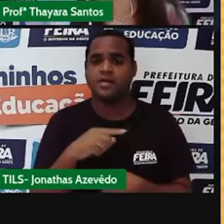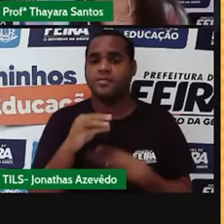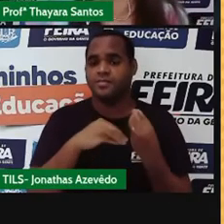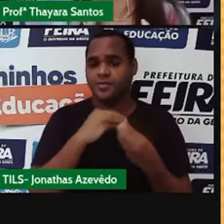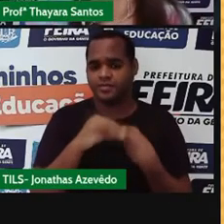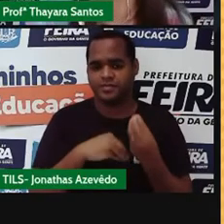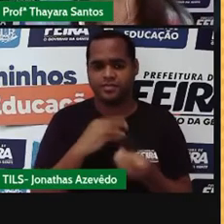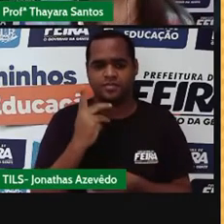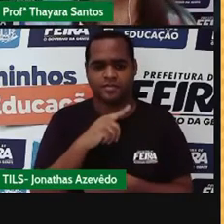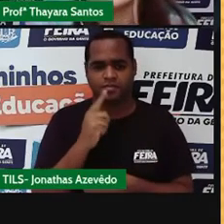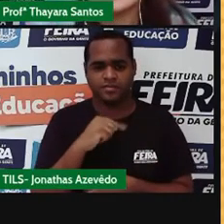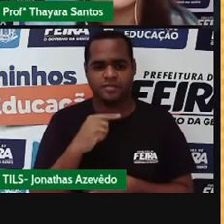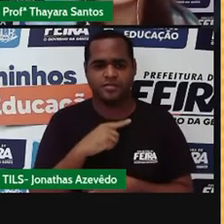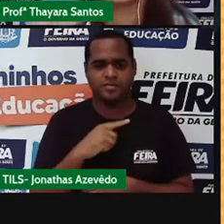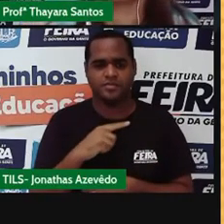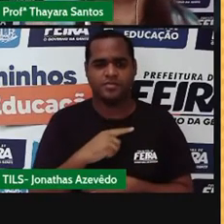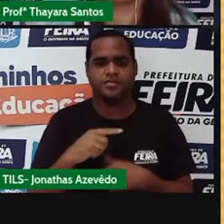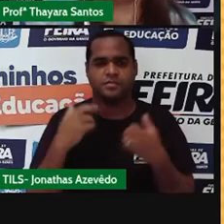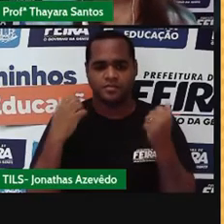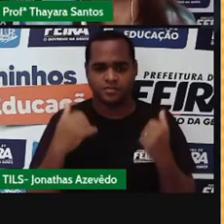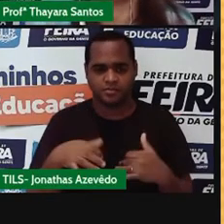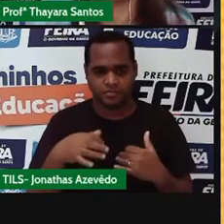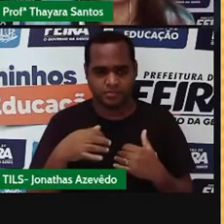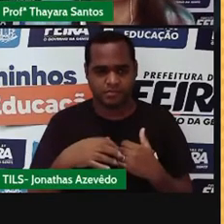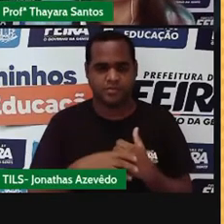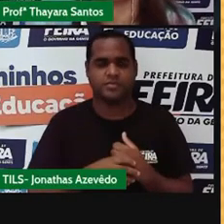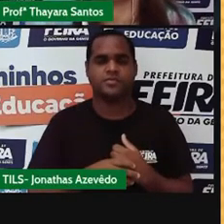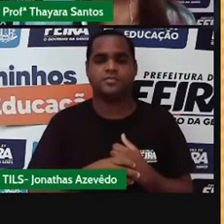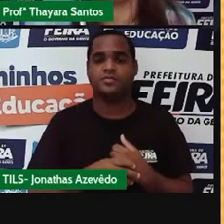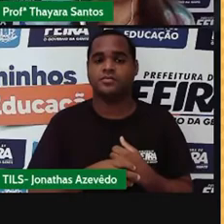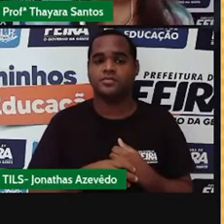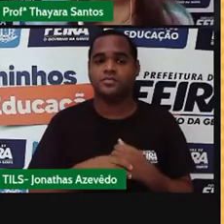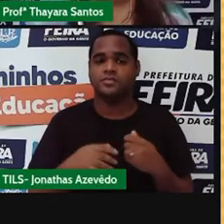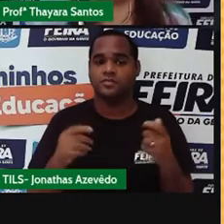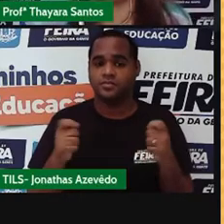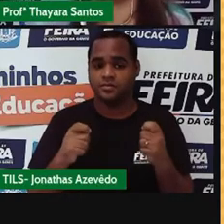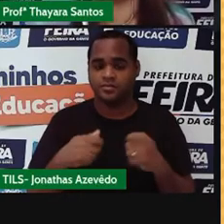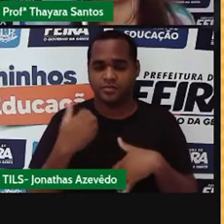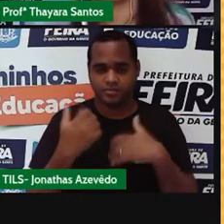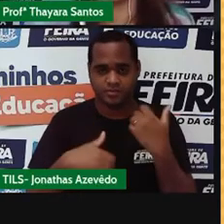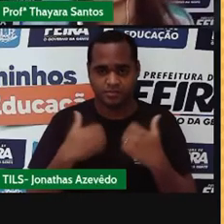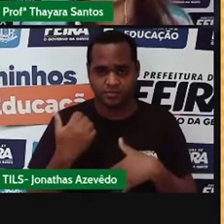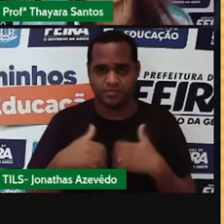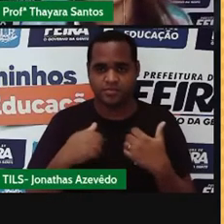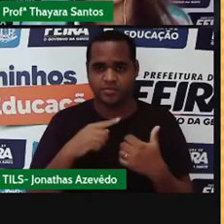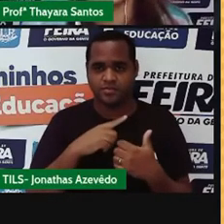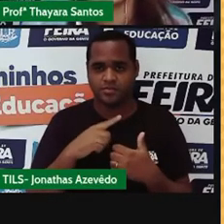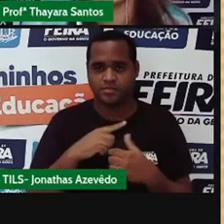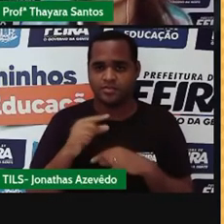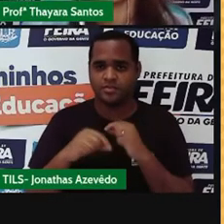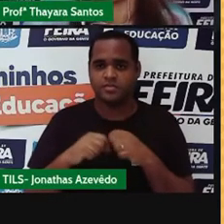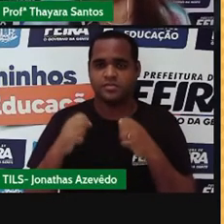separá-las para utilizar. Então, vamos saber mais sobre isso agora nesse vídeo que eu trouxe para vocês.